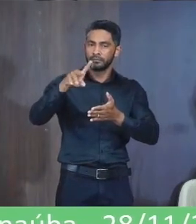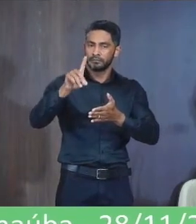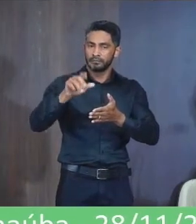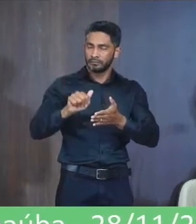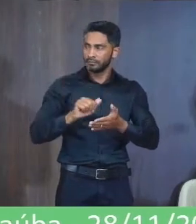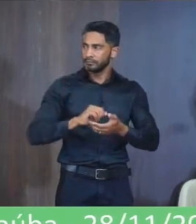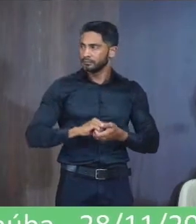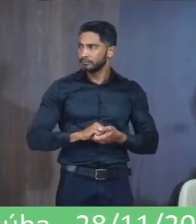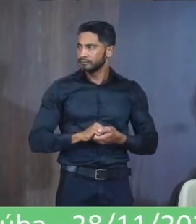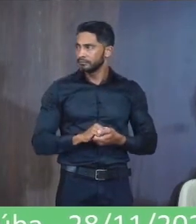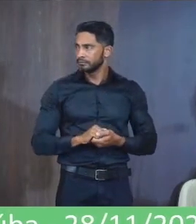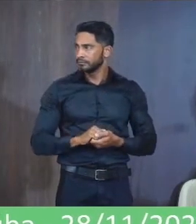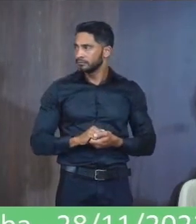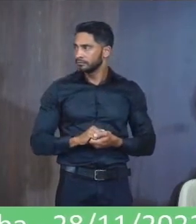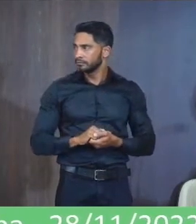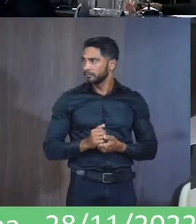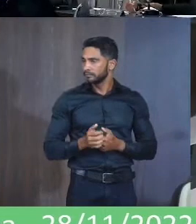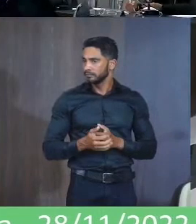Palavra Palavra Senhor presidente